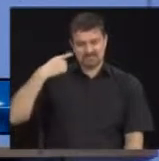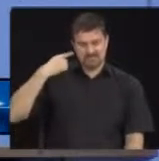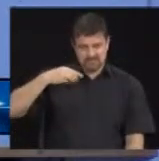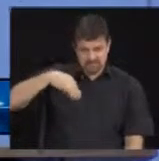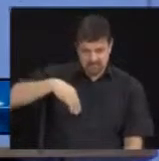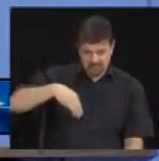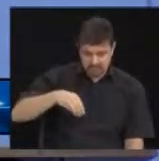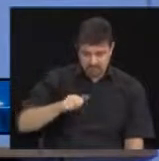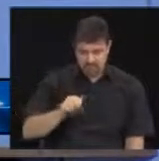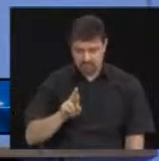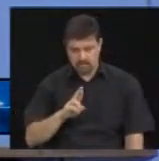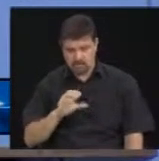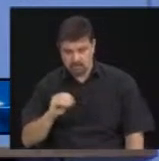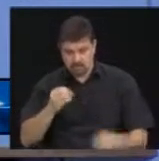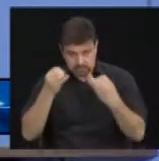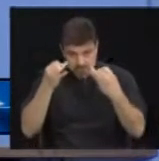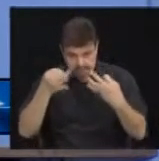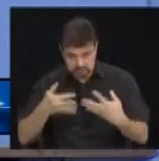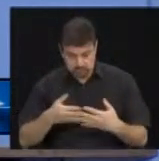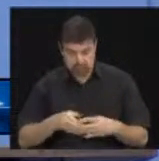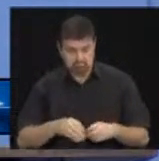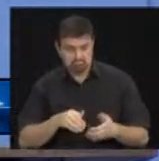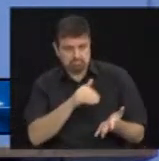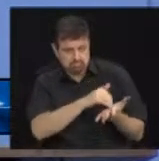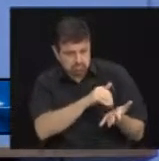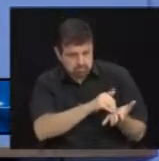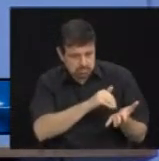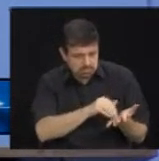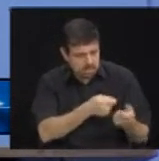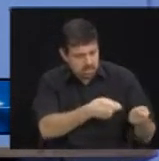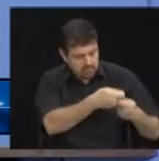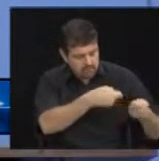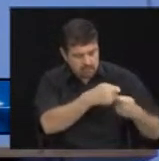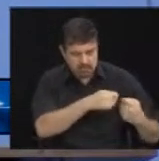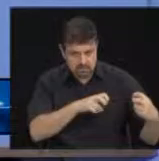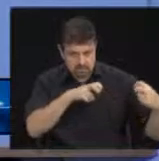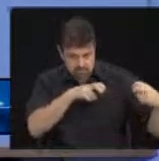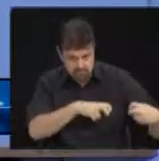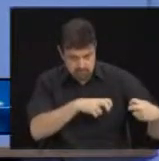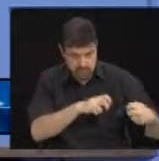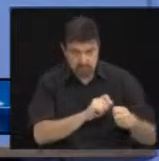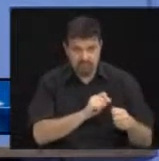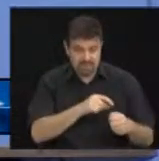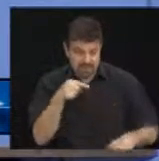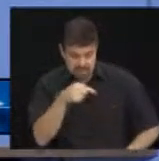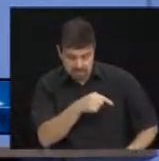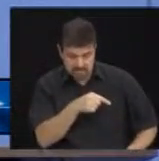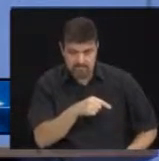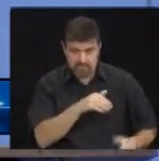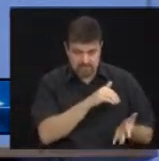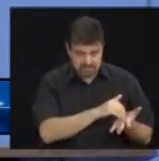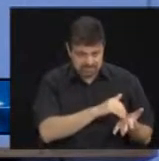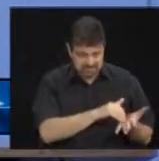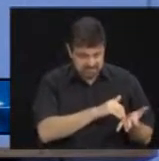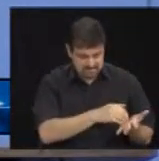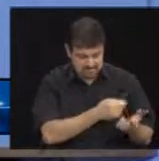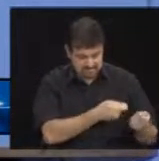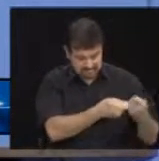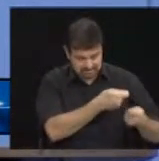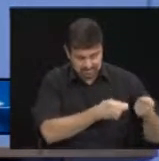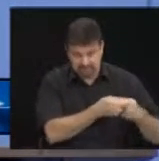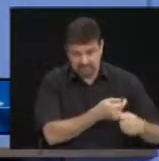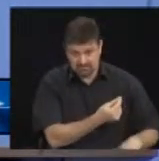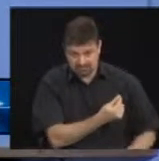que na reunião com o secretário de Finanças há por parte da Secretaria de Finanças a